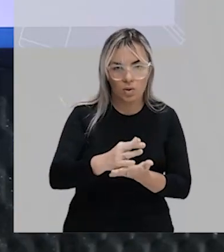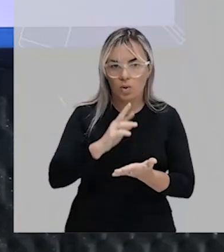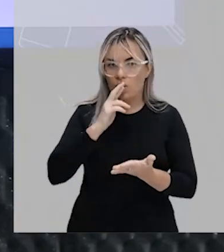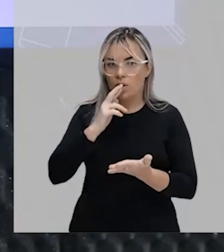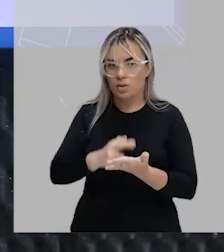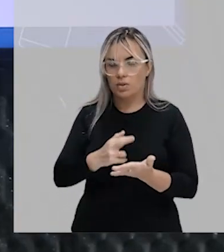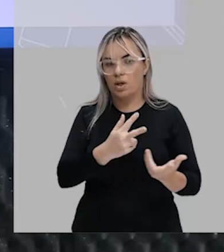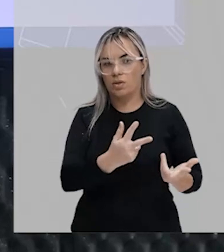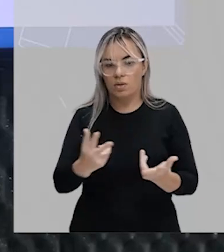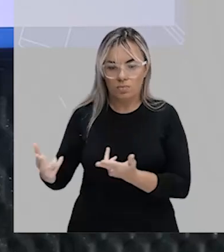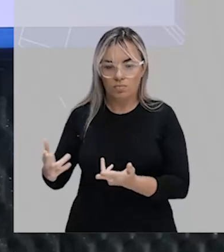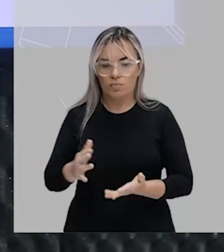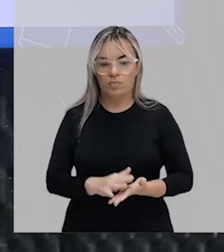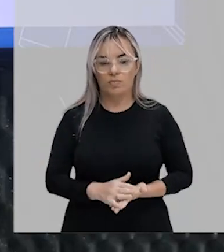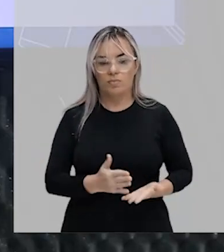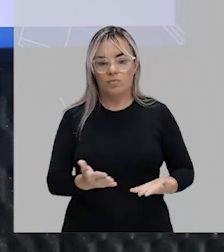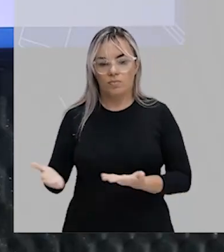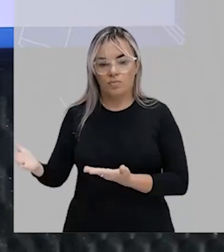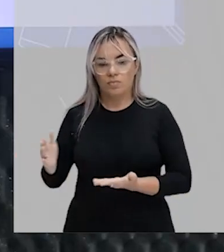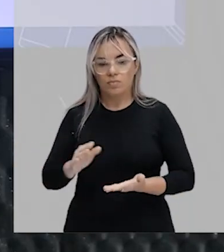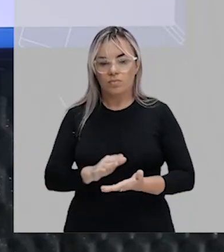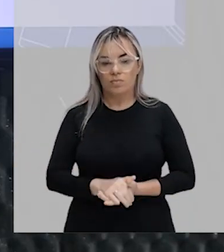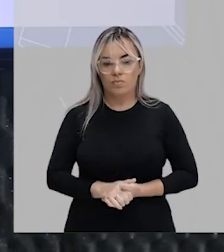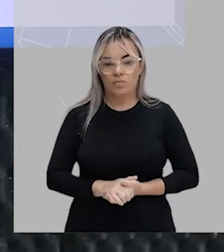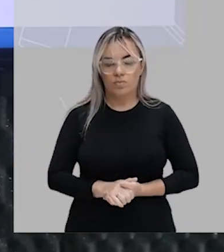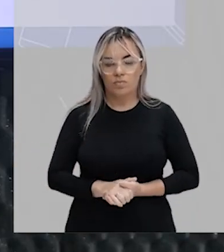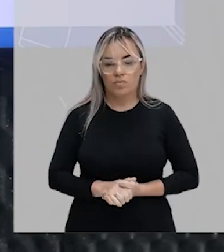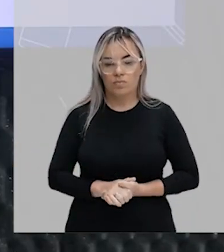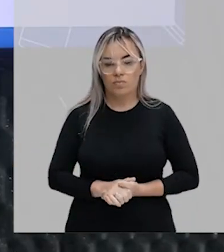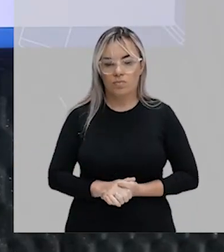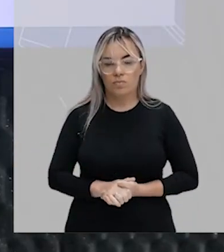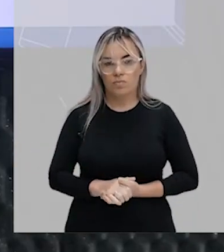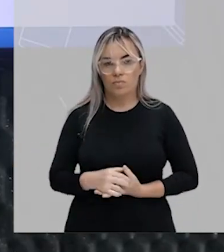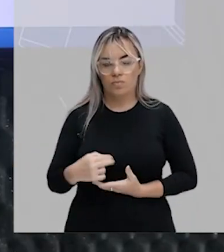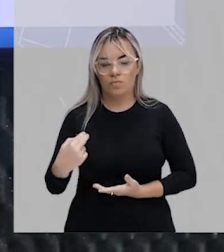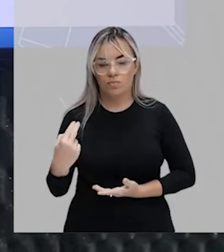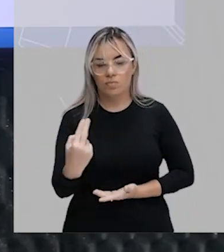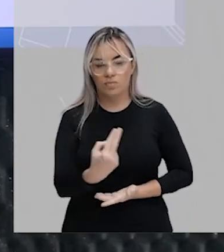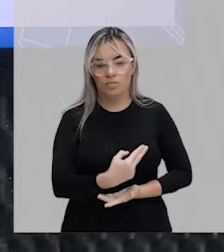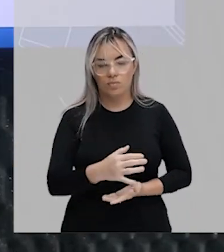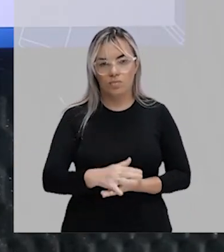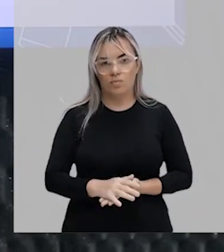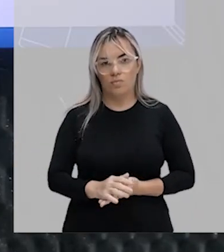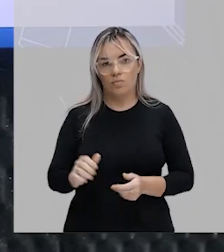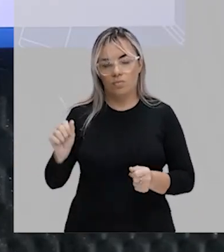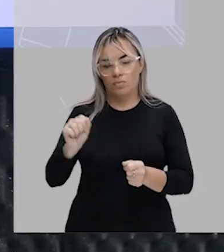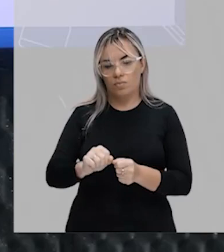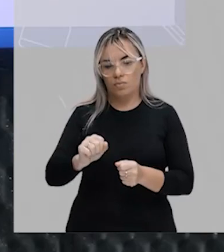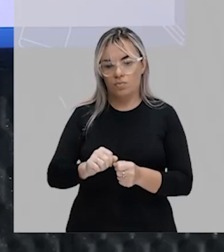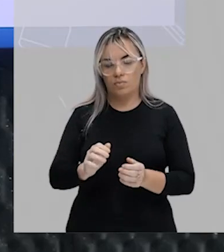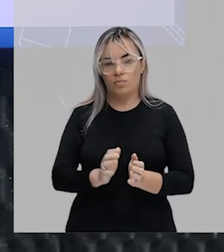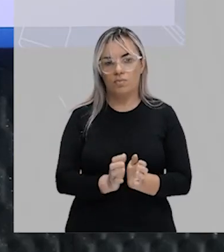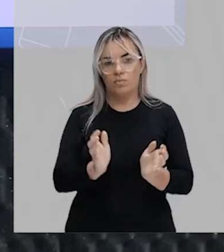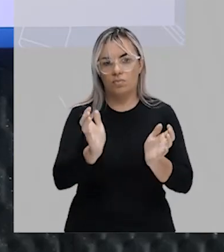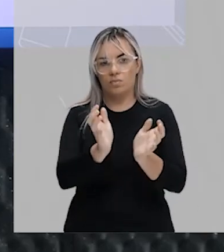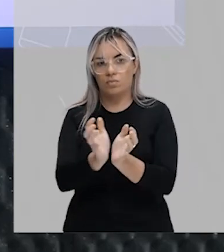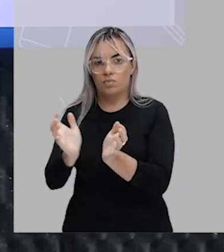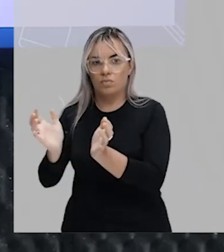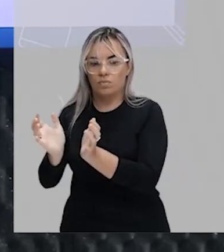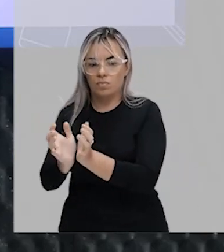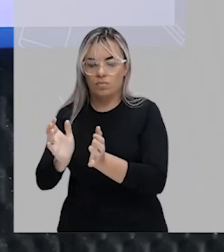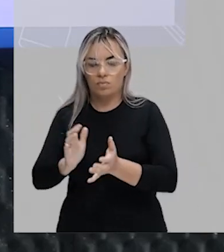é o mesmo, tá bom? Então, nesse caso aqui, ó, nós fizemos, né, só agrupando,